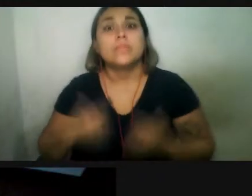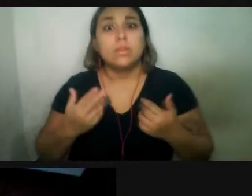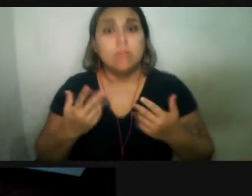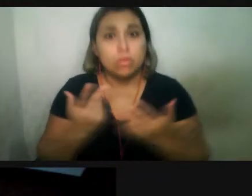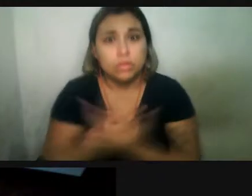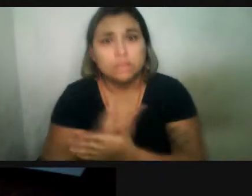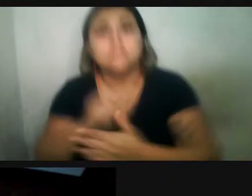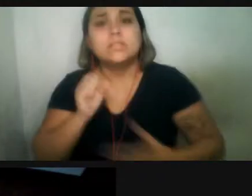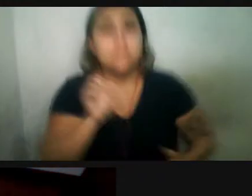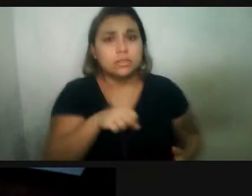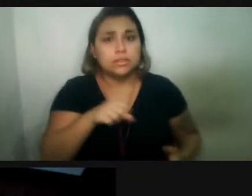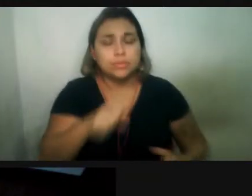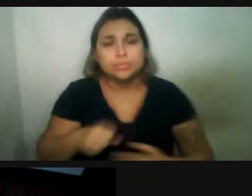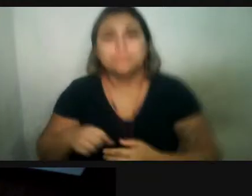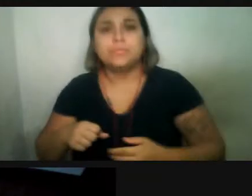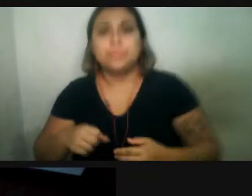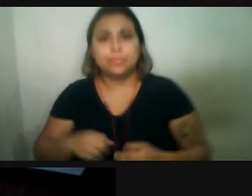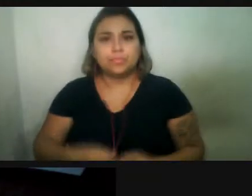Agora, é claro que